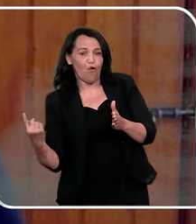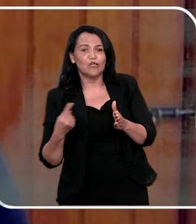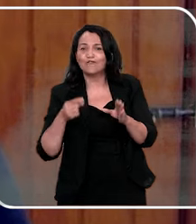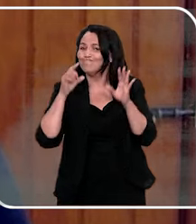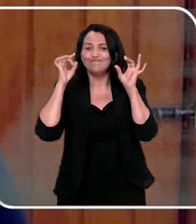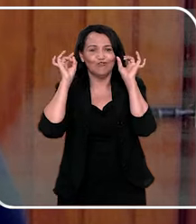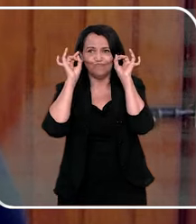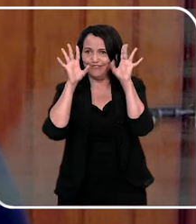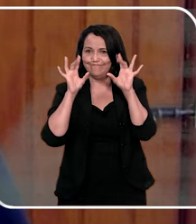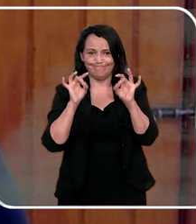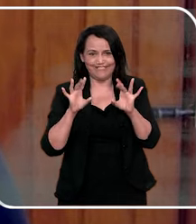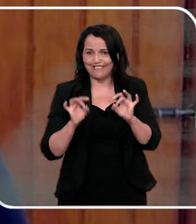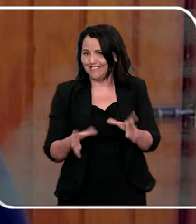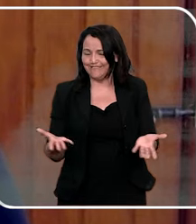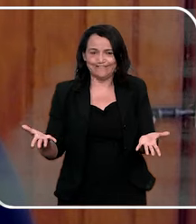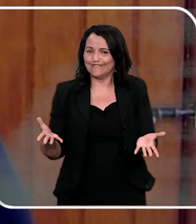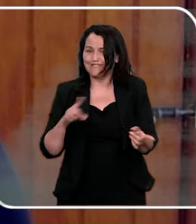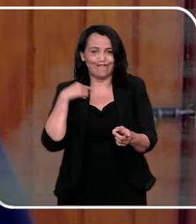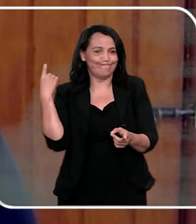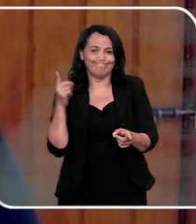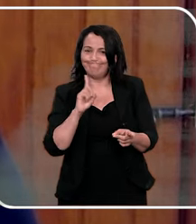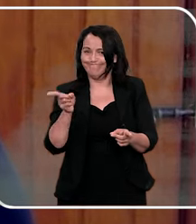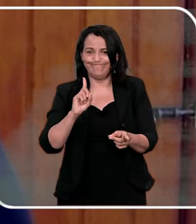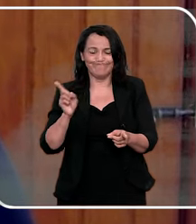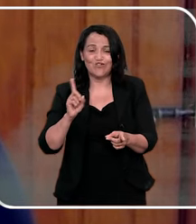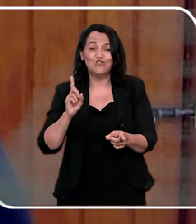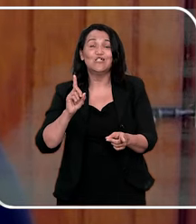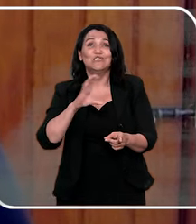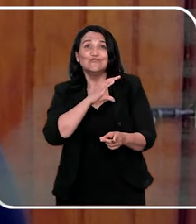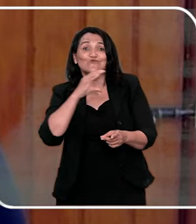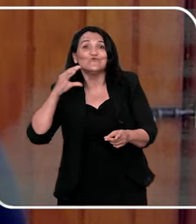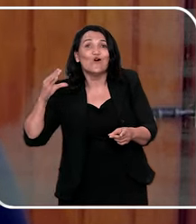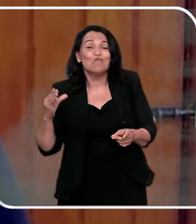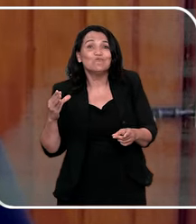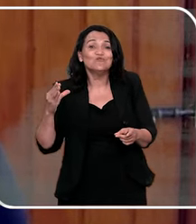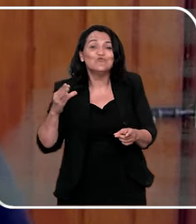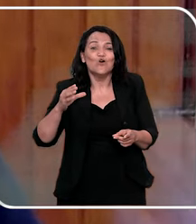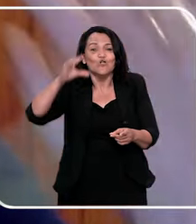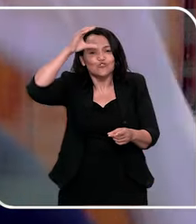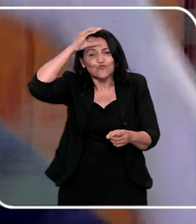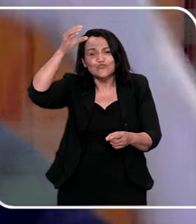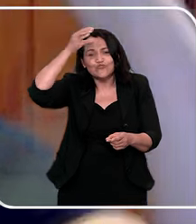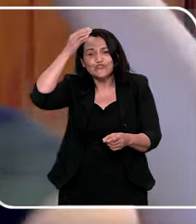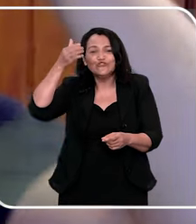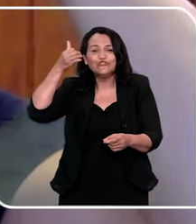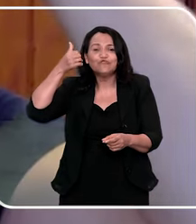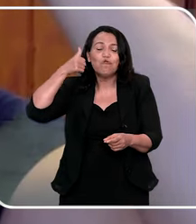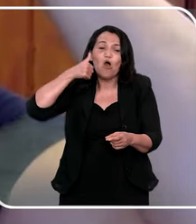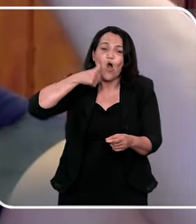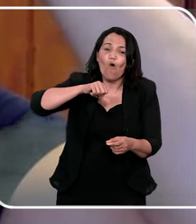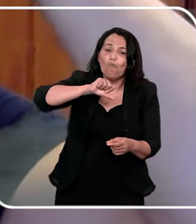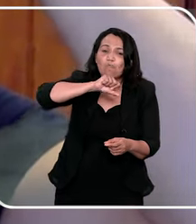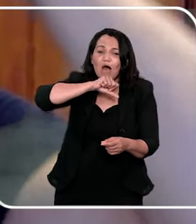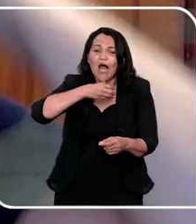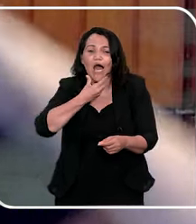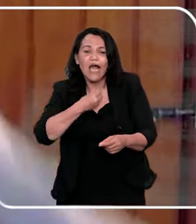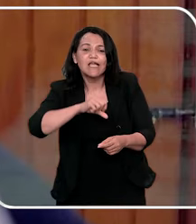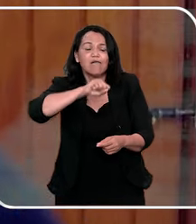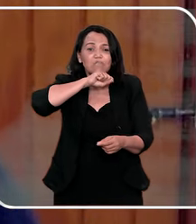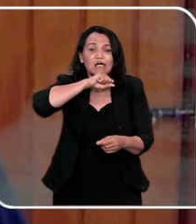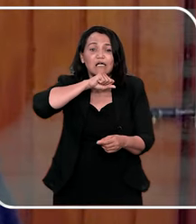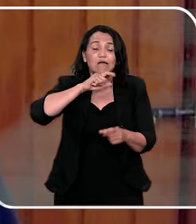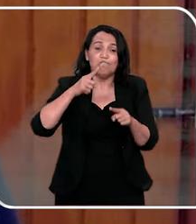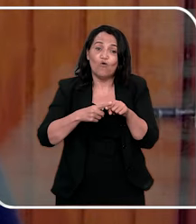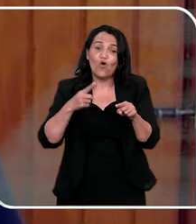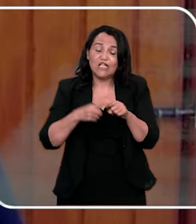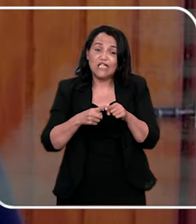nós não somos o especialista, nós somos a mãe, o pai, a tia, o adulto de boa vontade, que está ali, em que ela sentiu